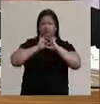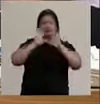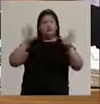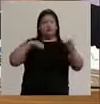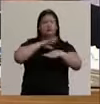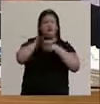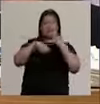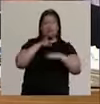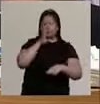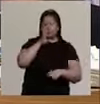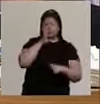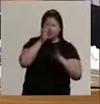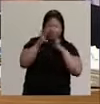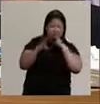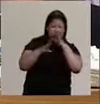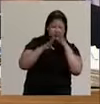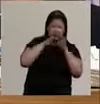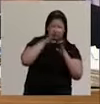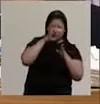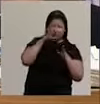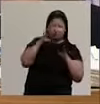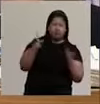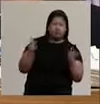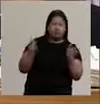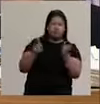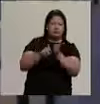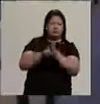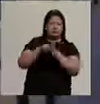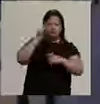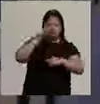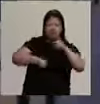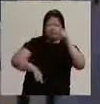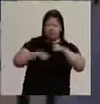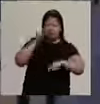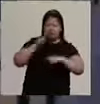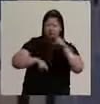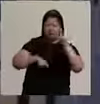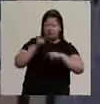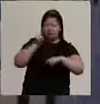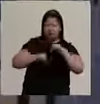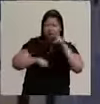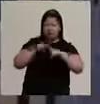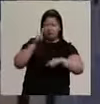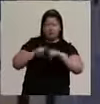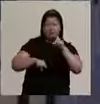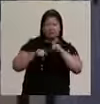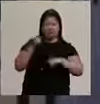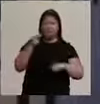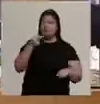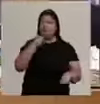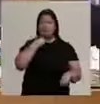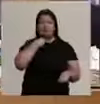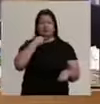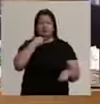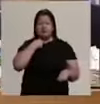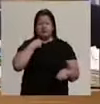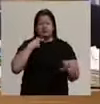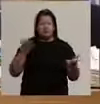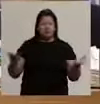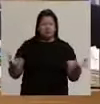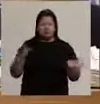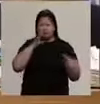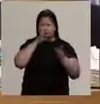permitir a agressão. Seja ameaças aqui com palavreados de baixo calão, aqui que a Câmara não pega, no baixinho